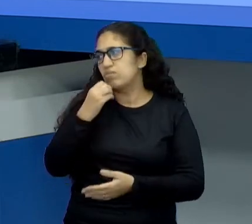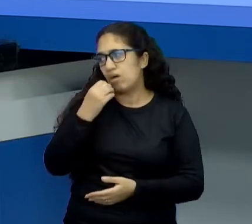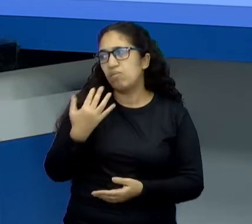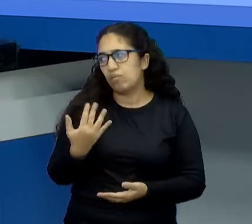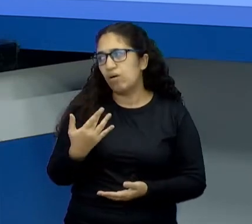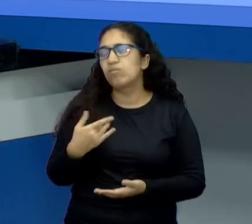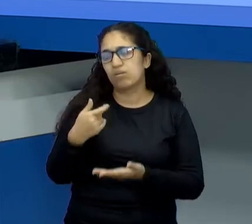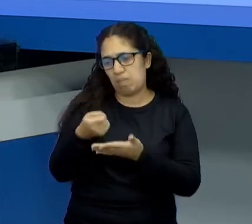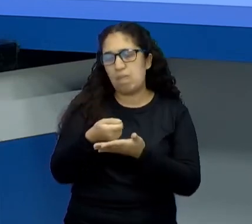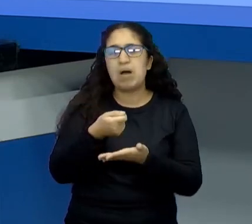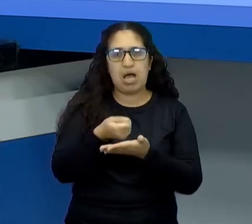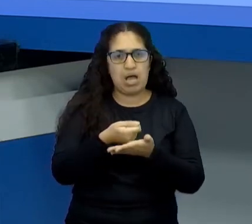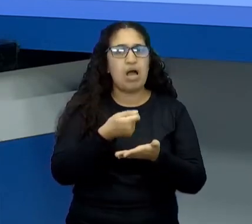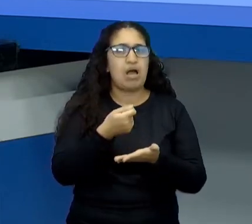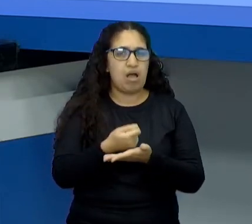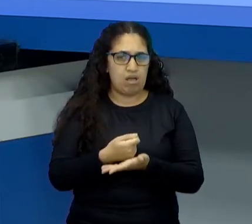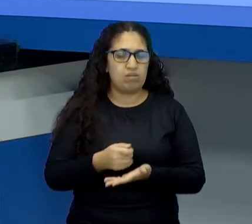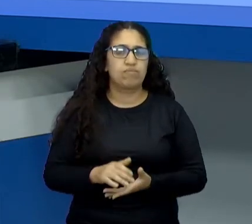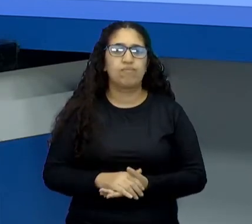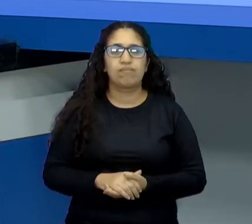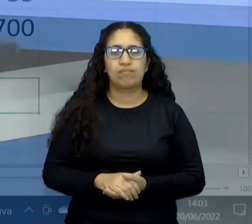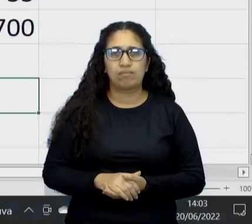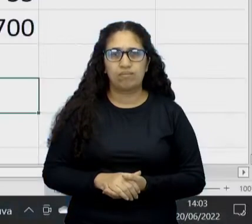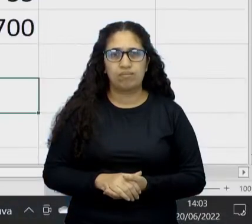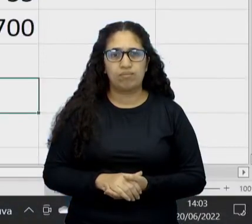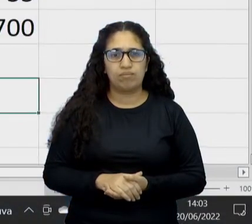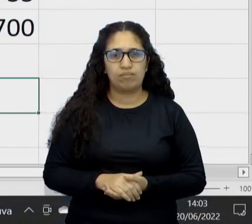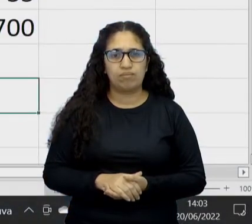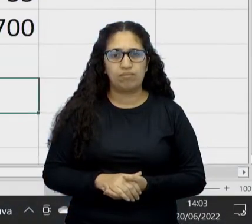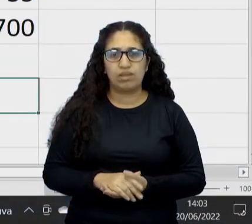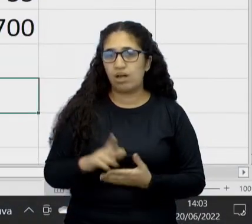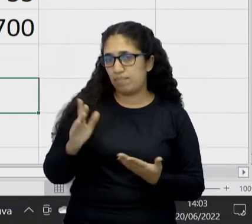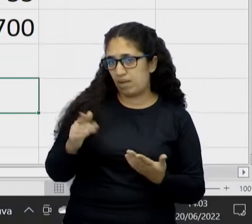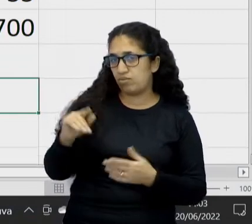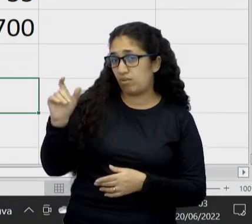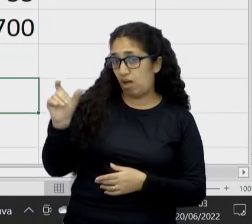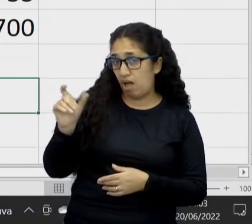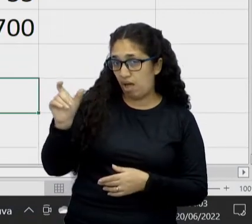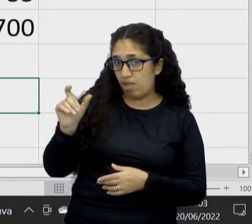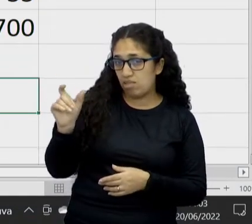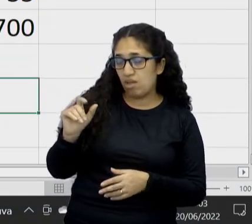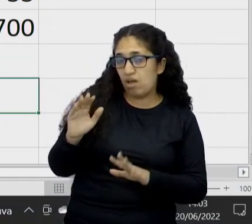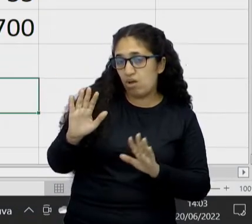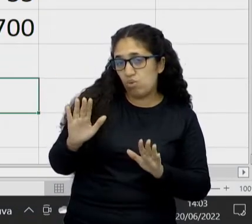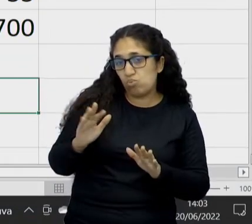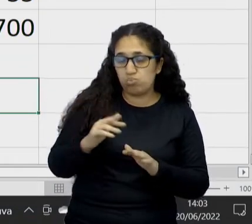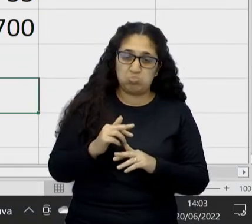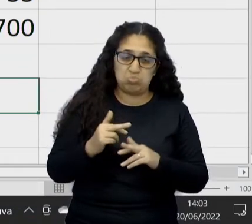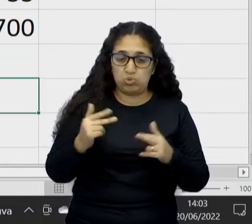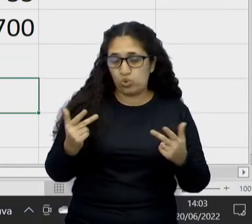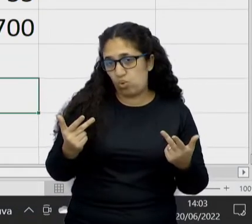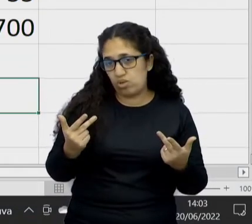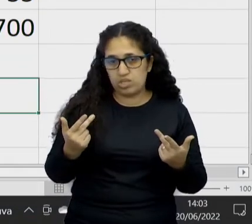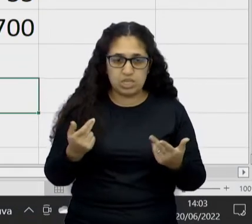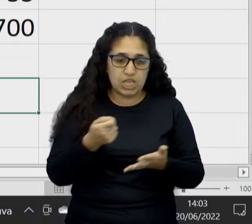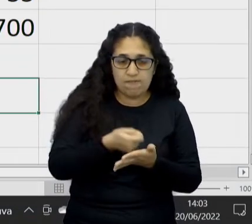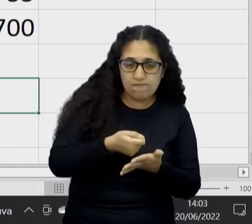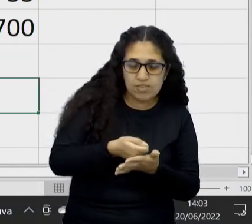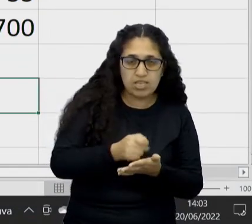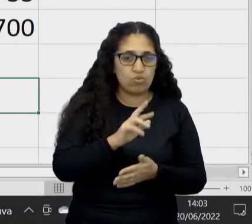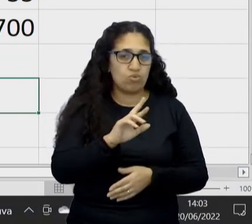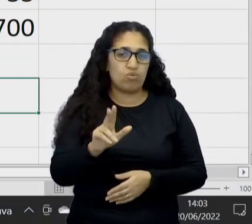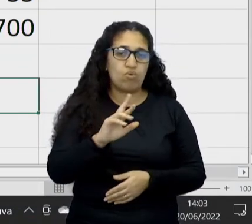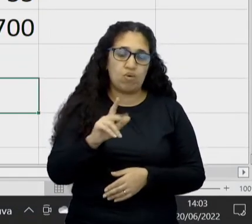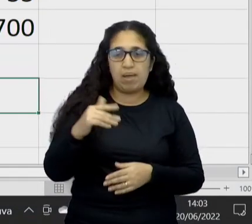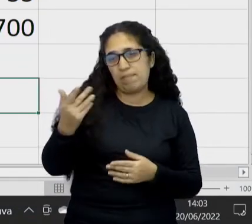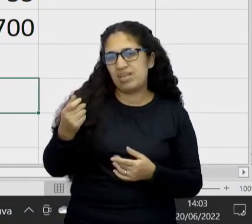Fazer isso aí na hora de a gente ir quitando. Mas no cartão aí tem os gastos que não são fixos, mas que são